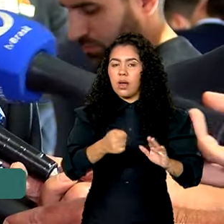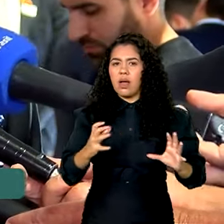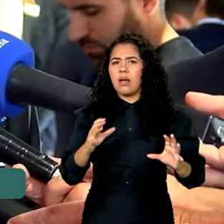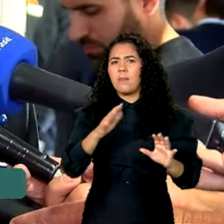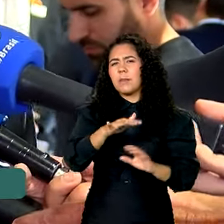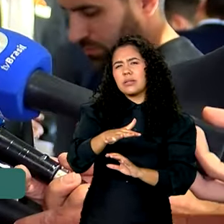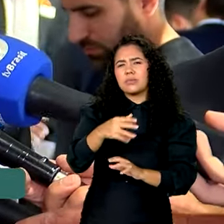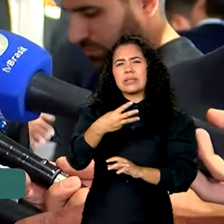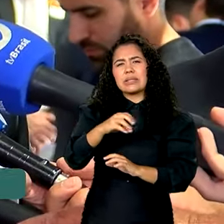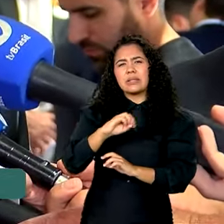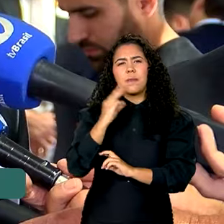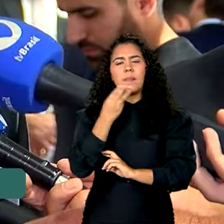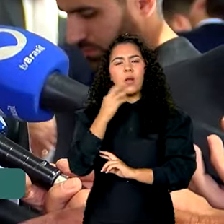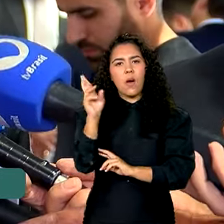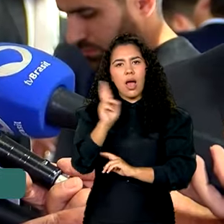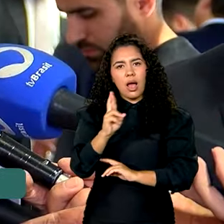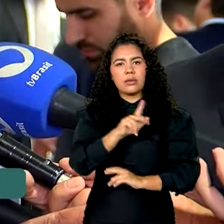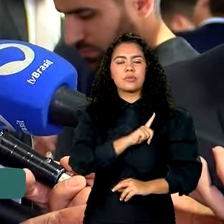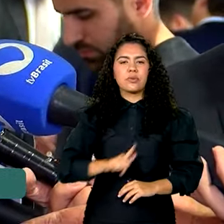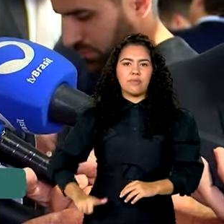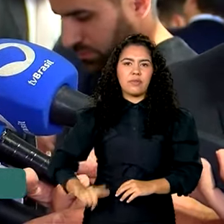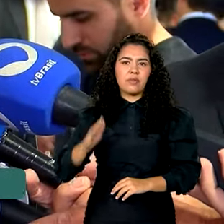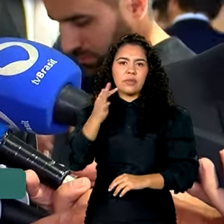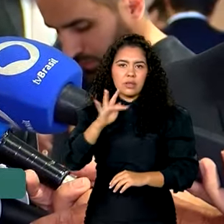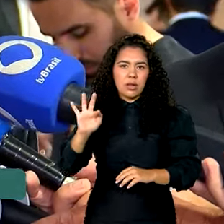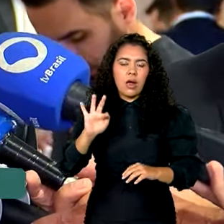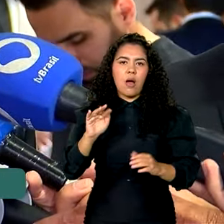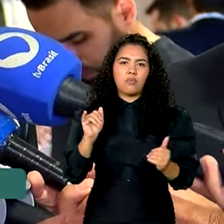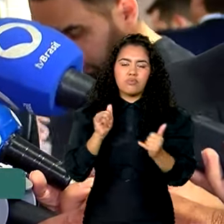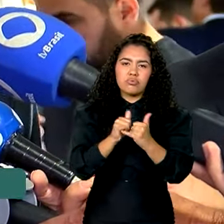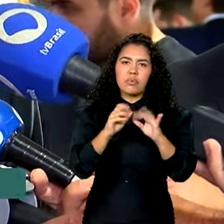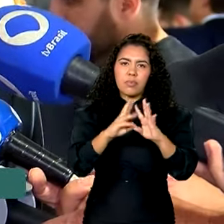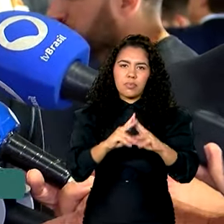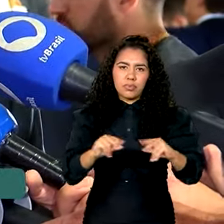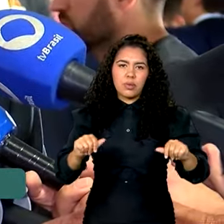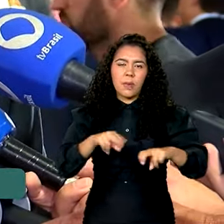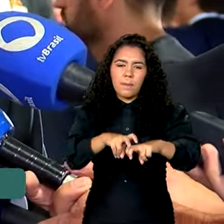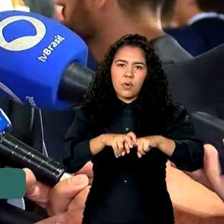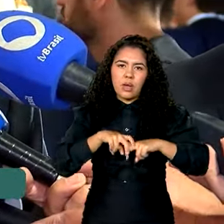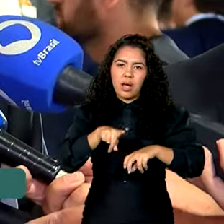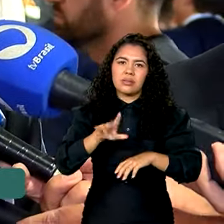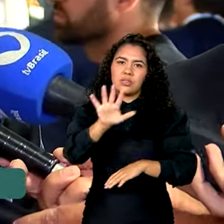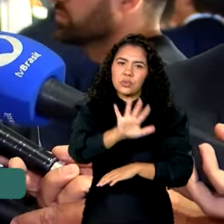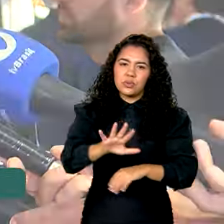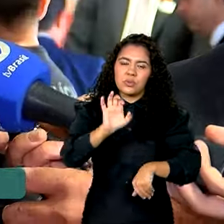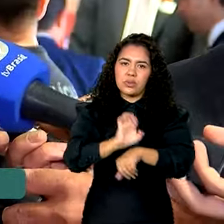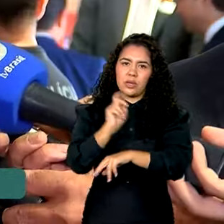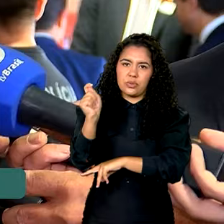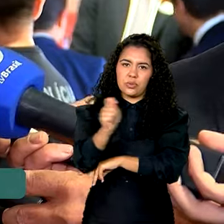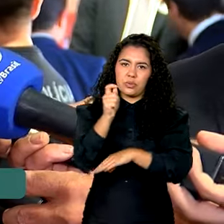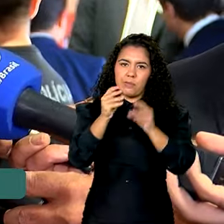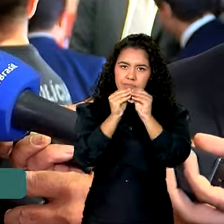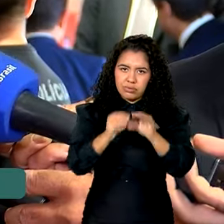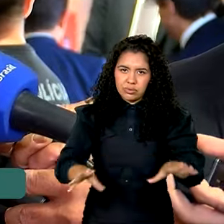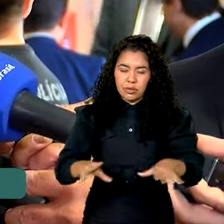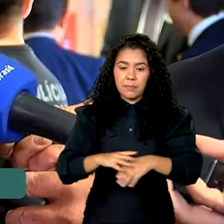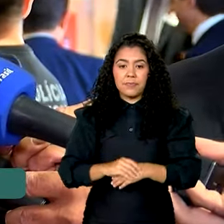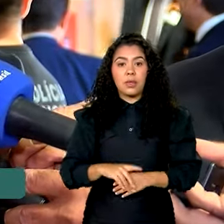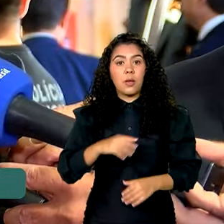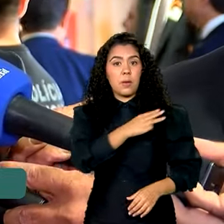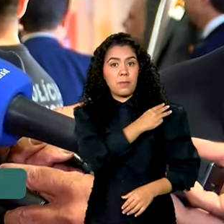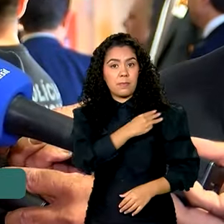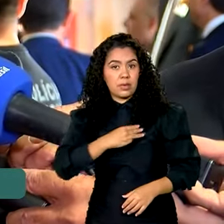bilhões de reais que o governo federal faz em razão da calamidade pública que abateu o Rio Grande do Sul. O ministro Fux